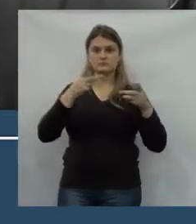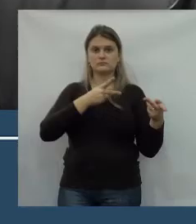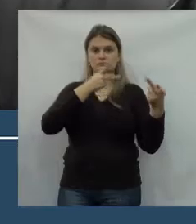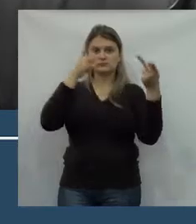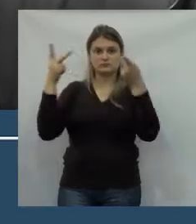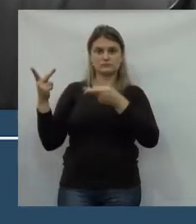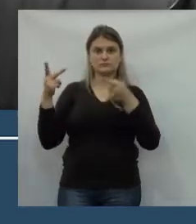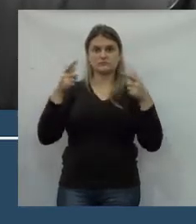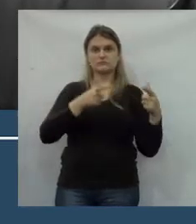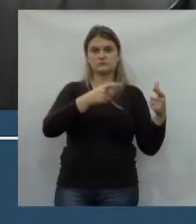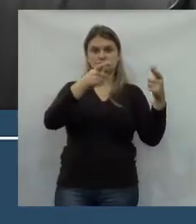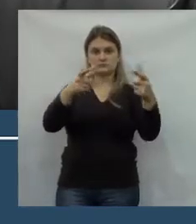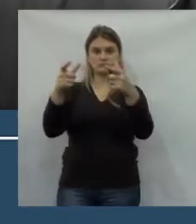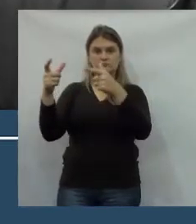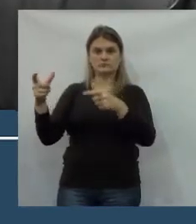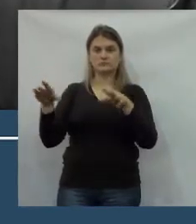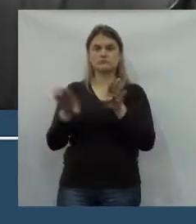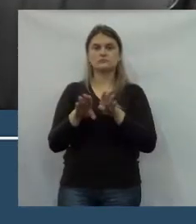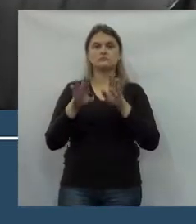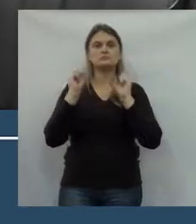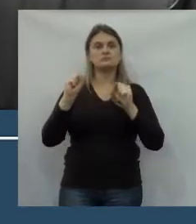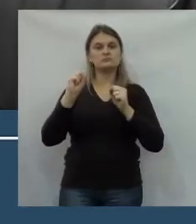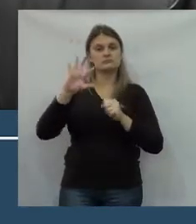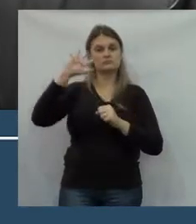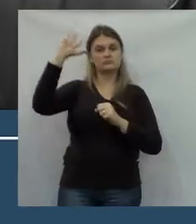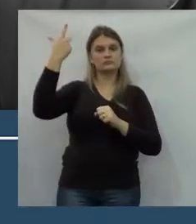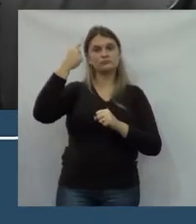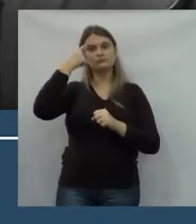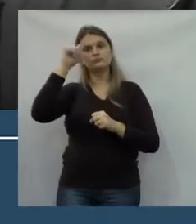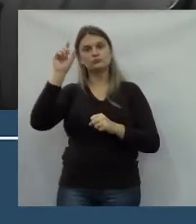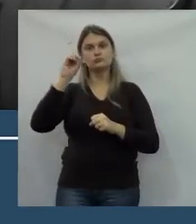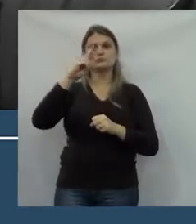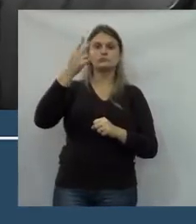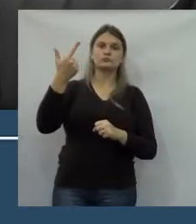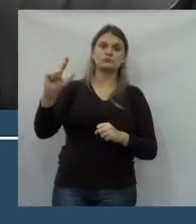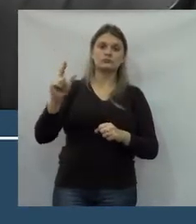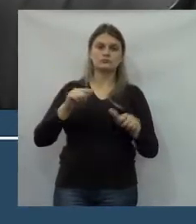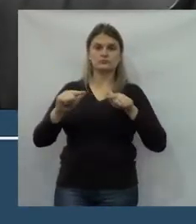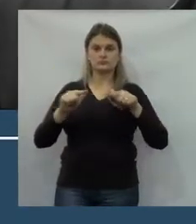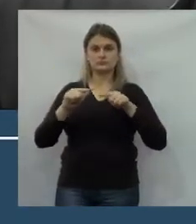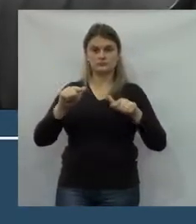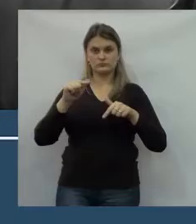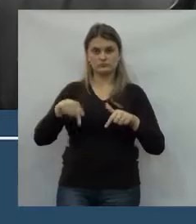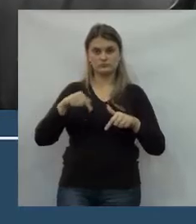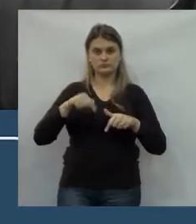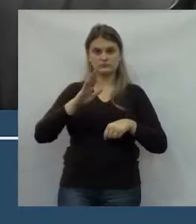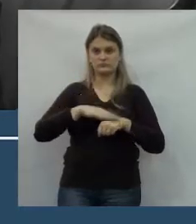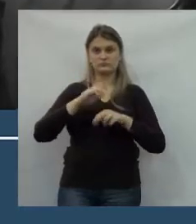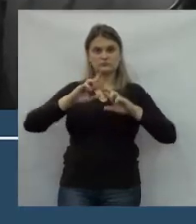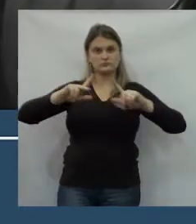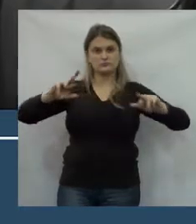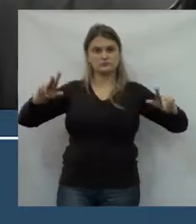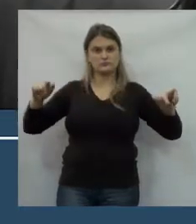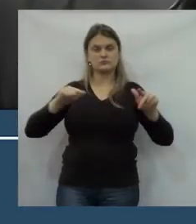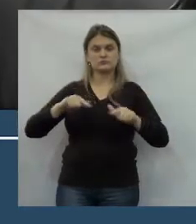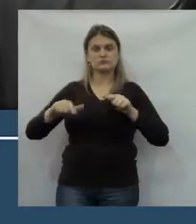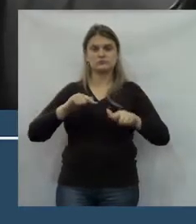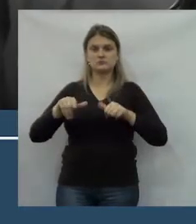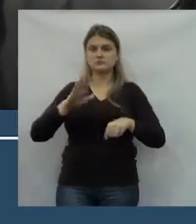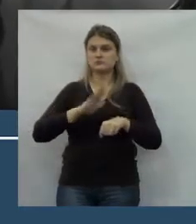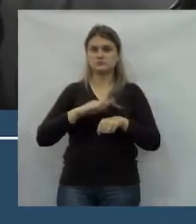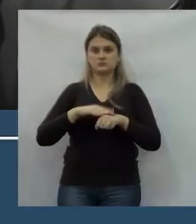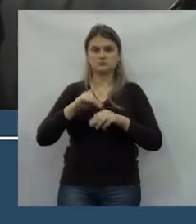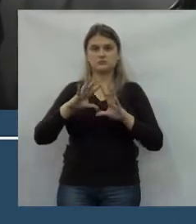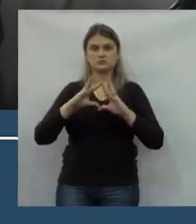para outros locais e pode acontecer, um dia ou outro, do serviço aqui estar personalizado, do serviço aqui